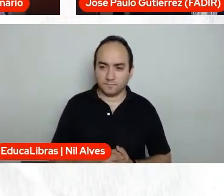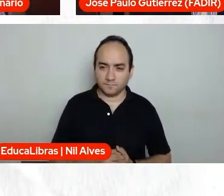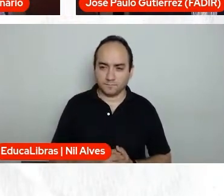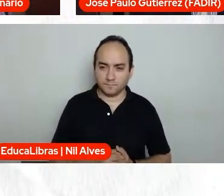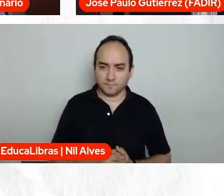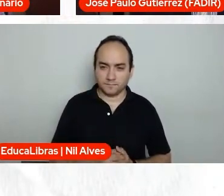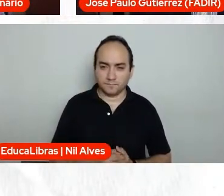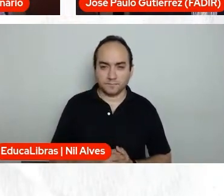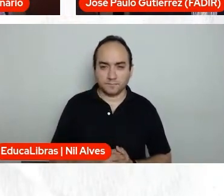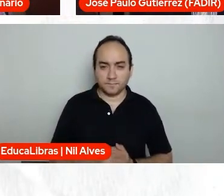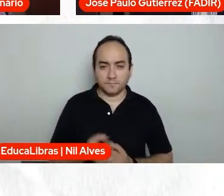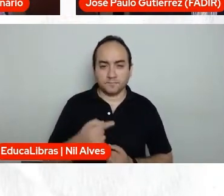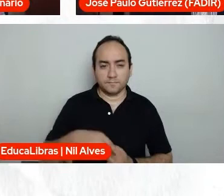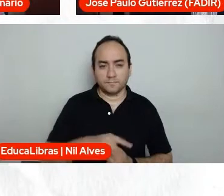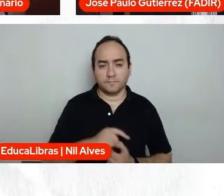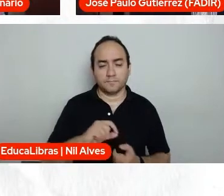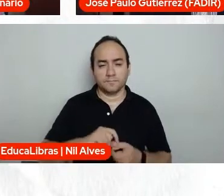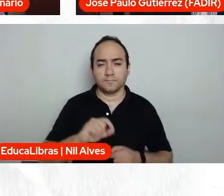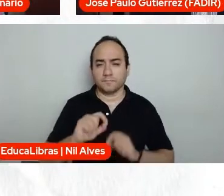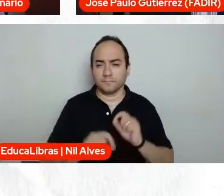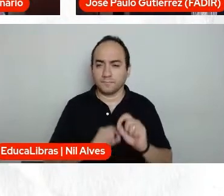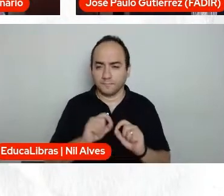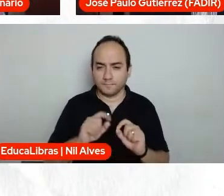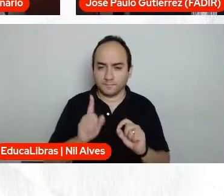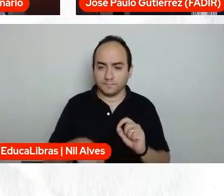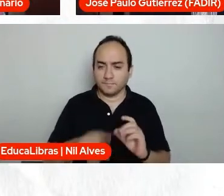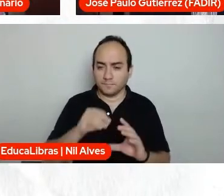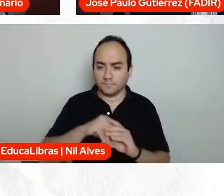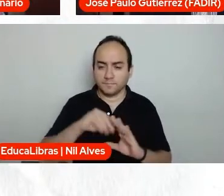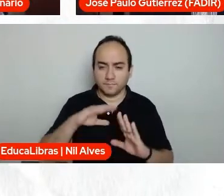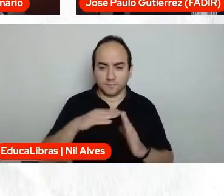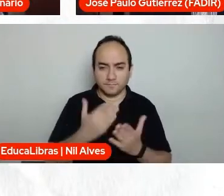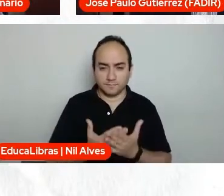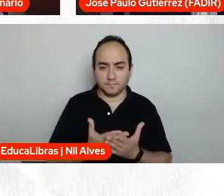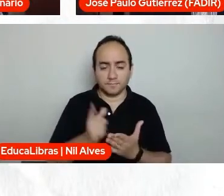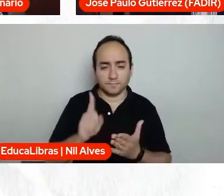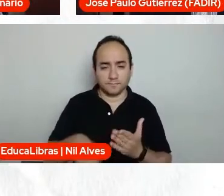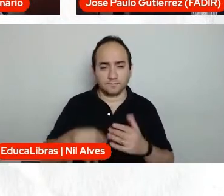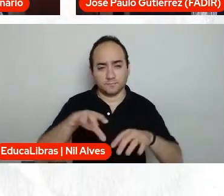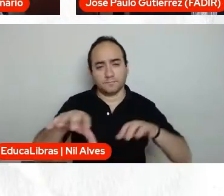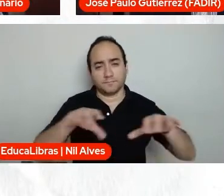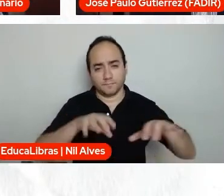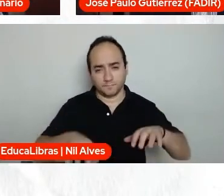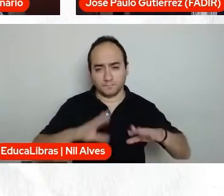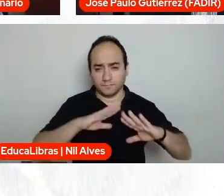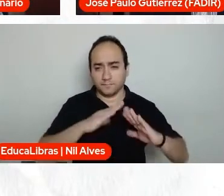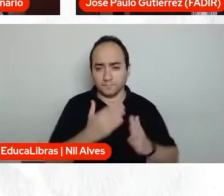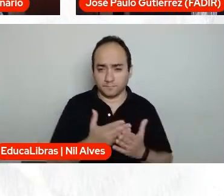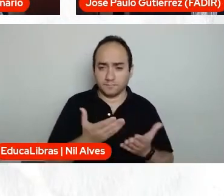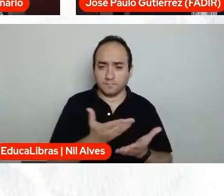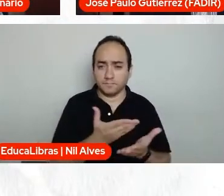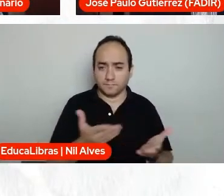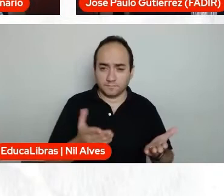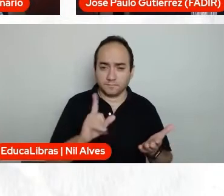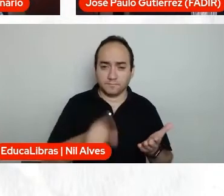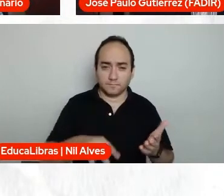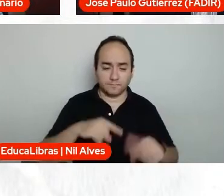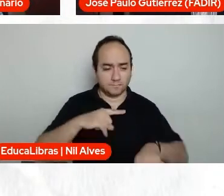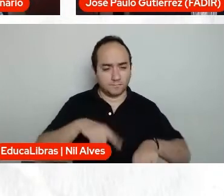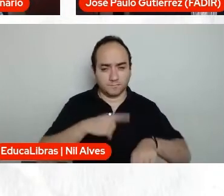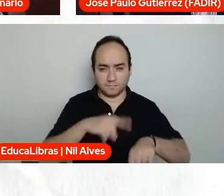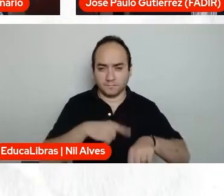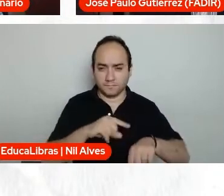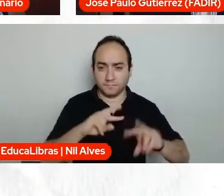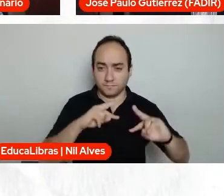temos feito aqui, né, na escola, né? Ocupar desses espaços aos quais eram destinados as horas que eram da